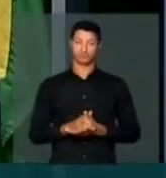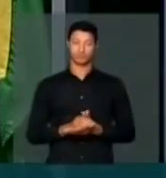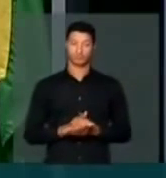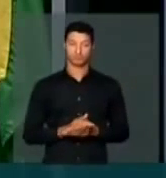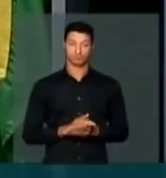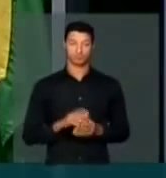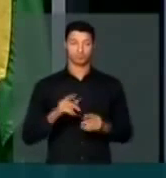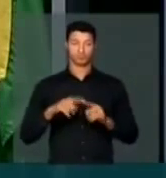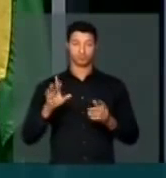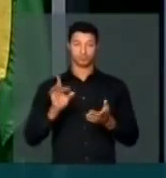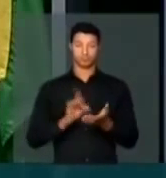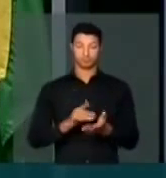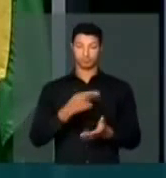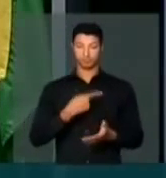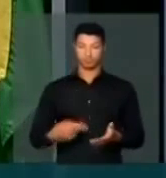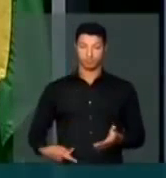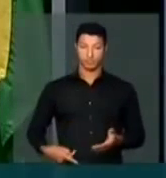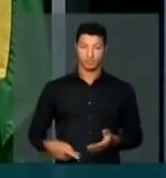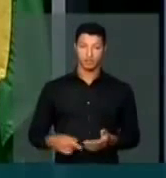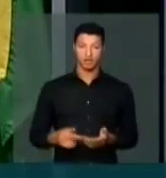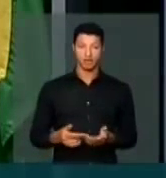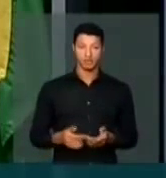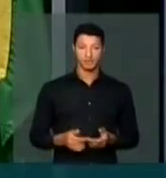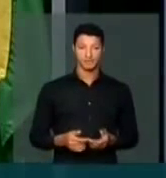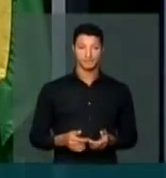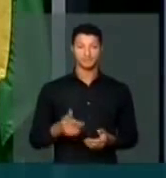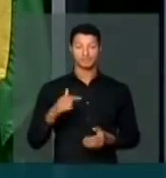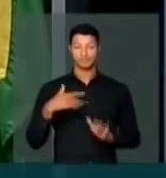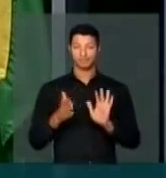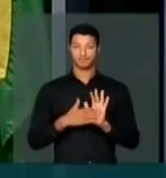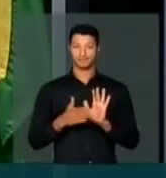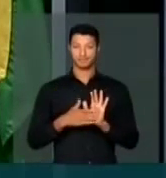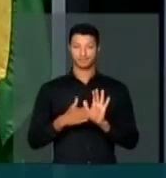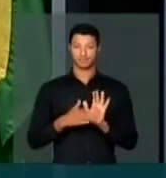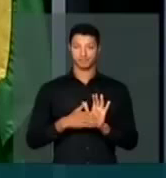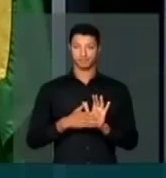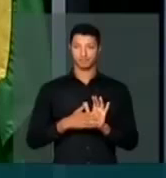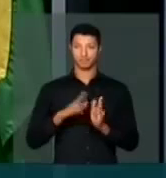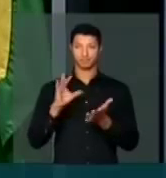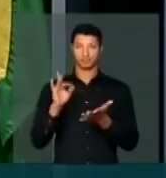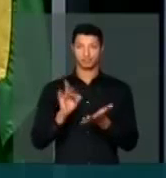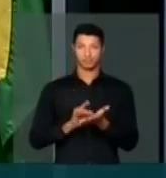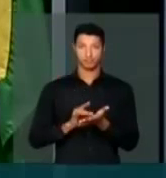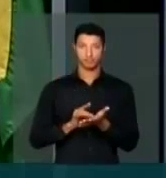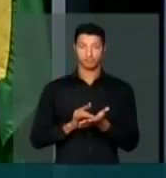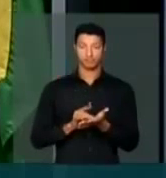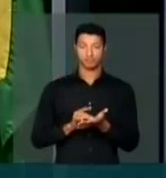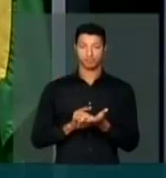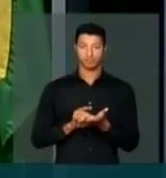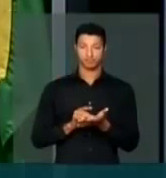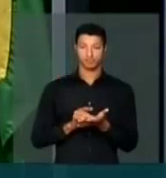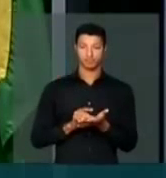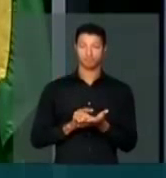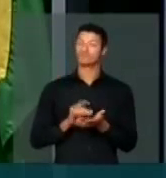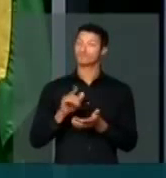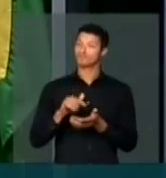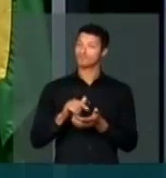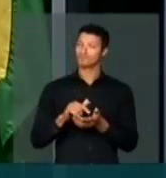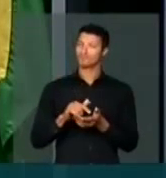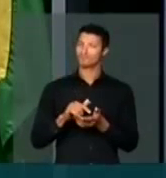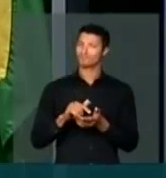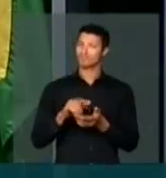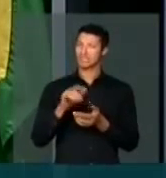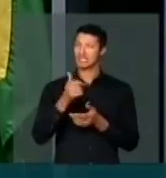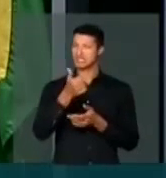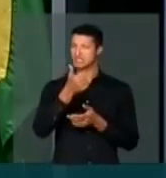Na verdade, senhor presidente, essa proposta original, inclusive, ela diz